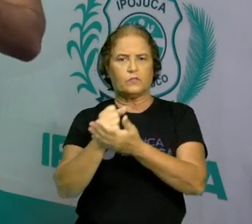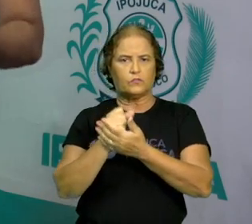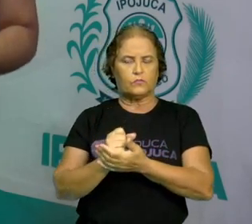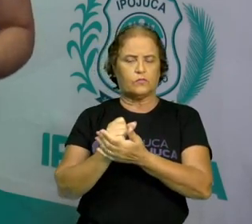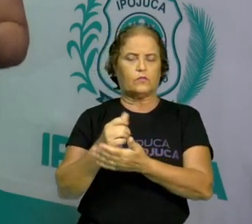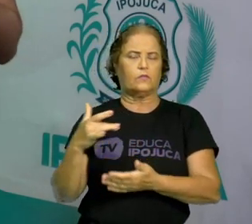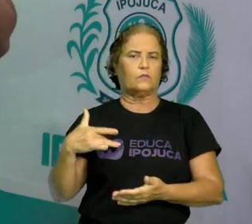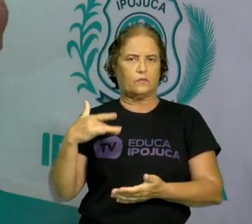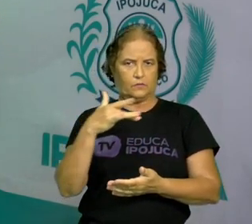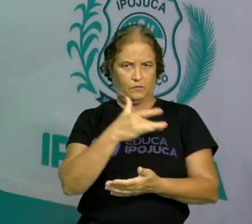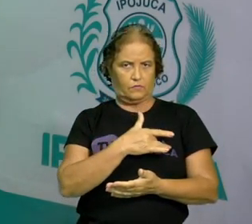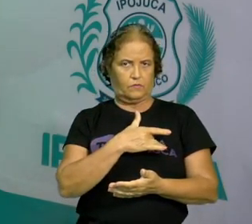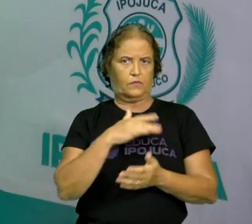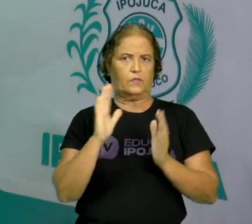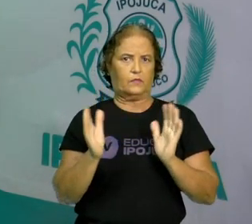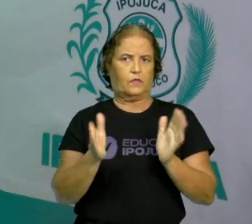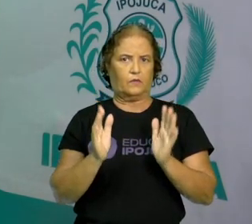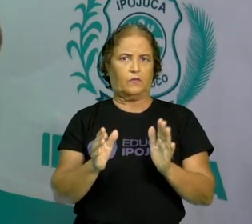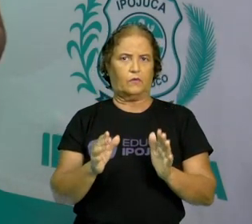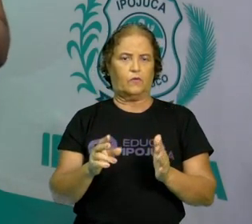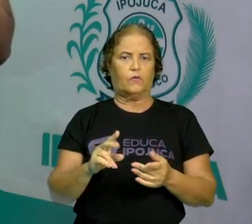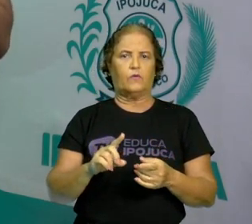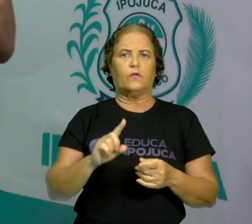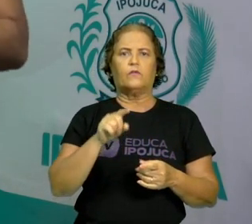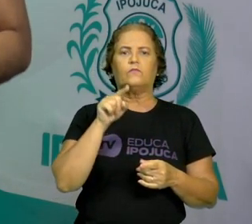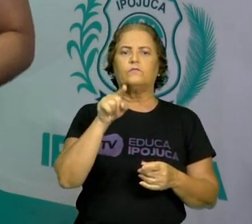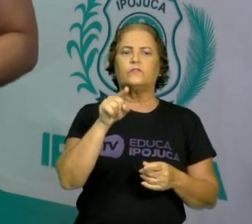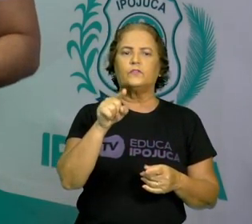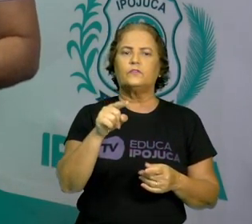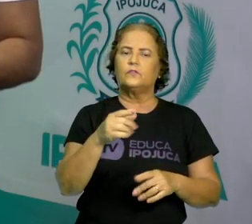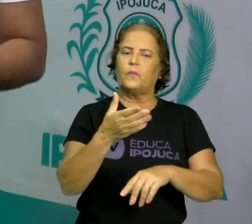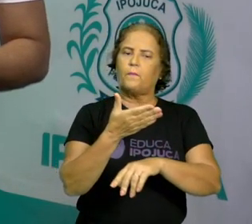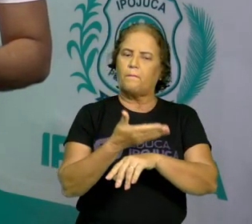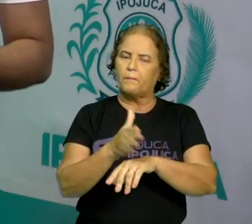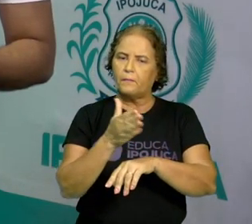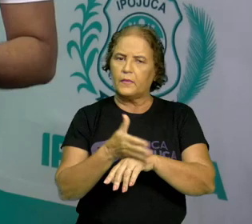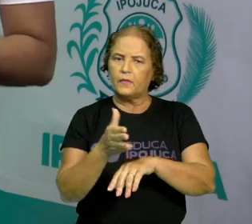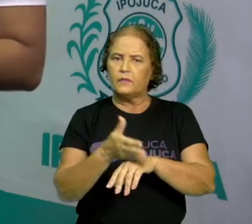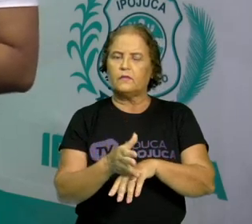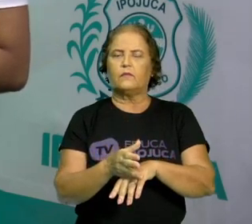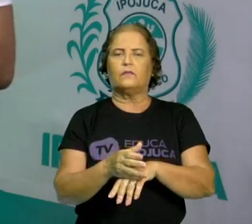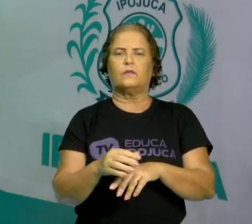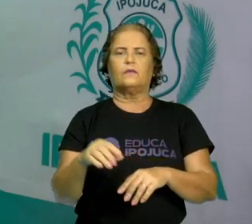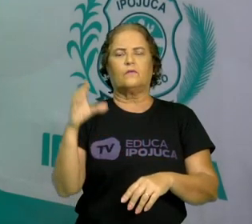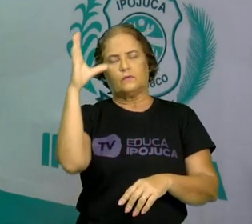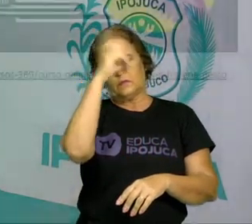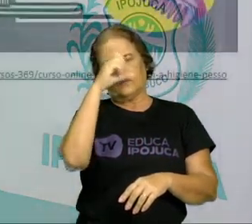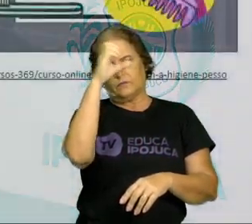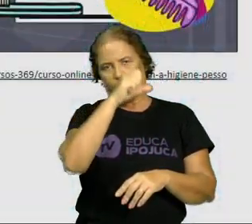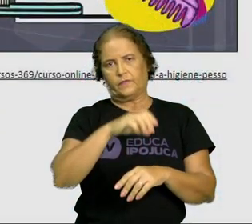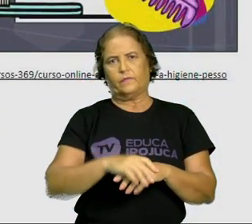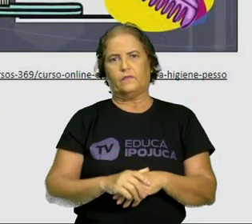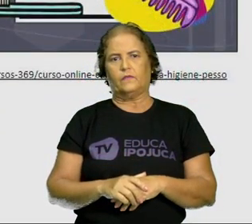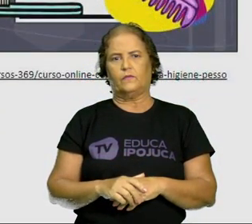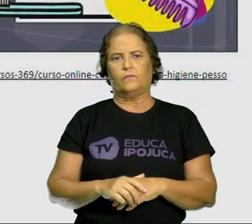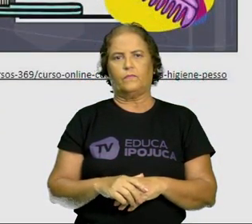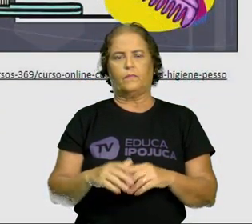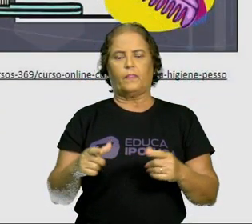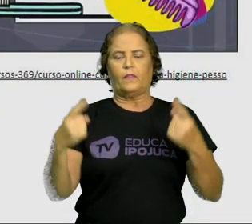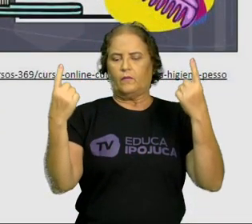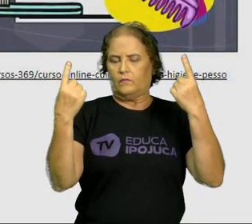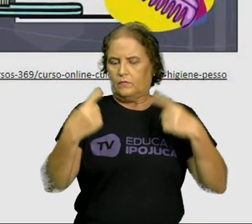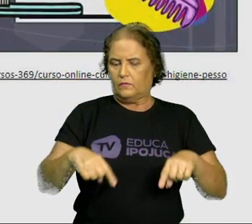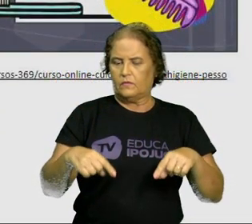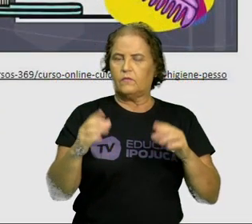Agora é sua vez de aprender praticando e desenvolver sua aprendizagem. Portanto, o nosso desafio de hoje é,